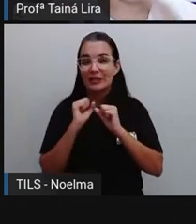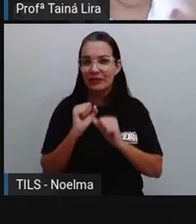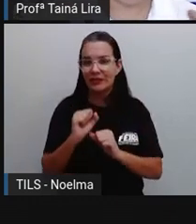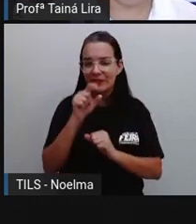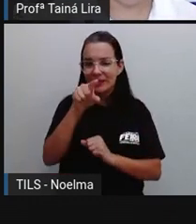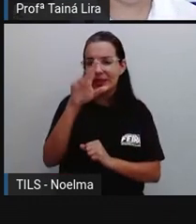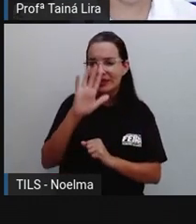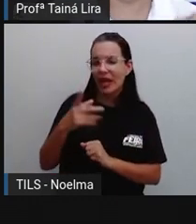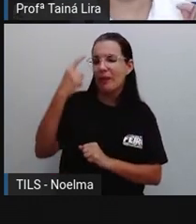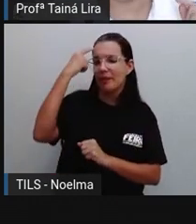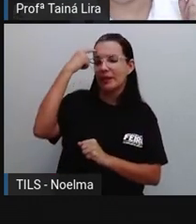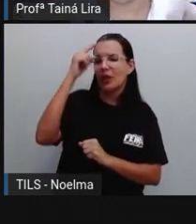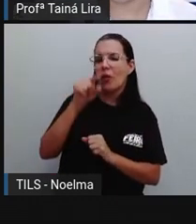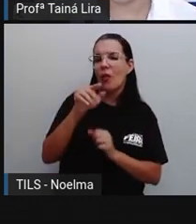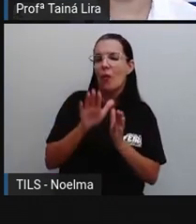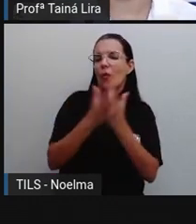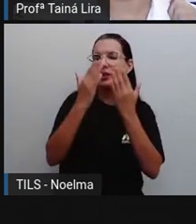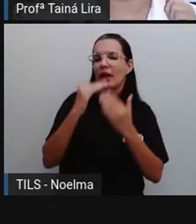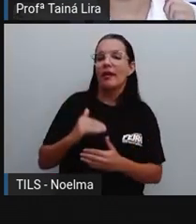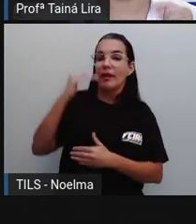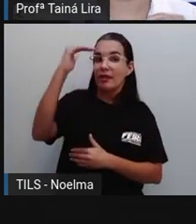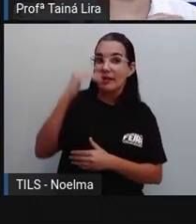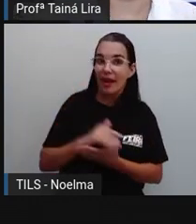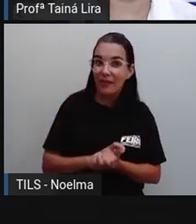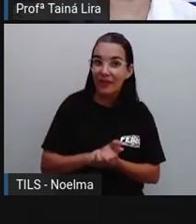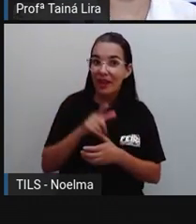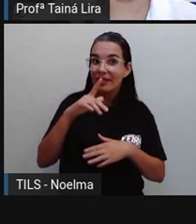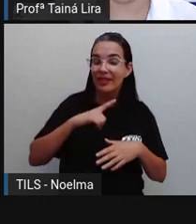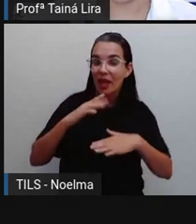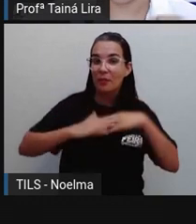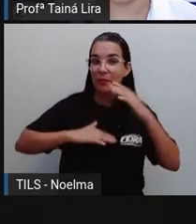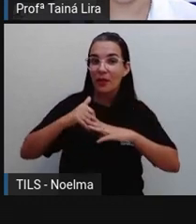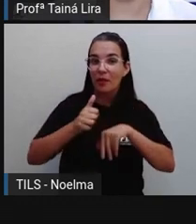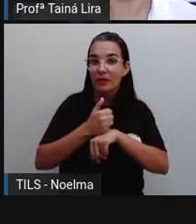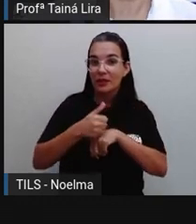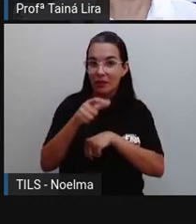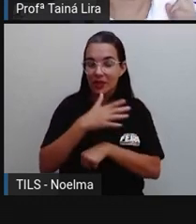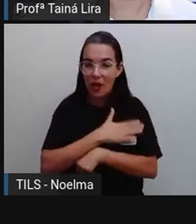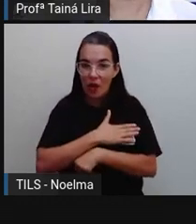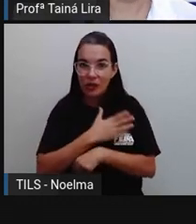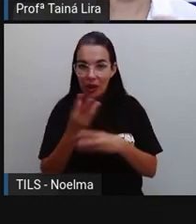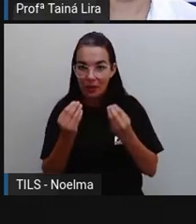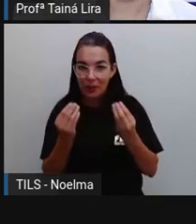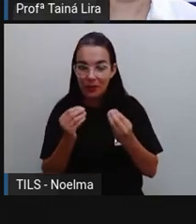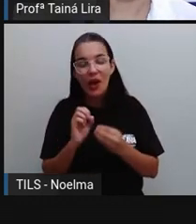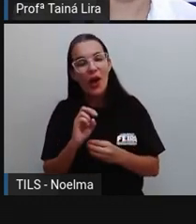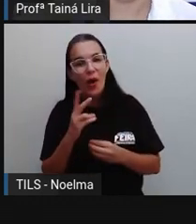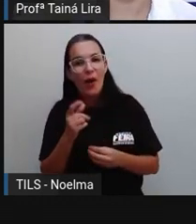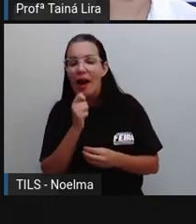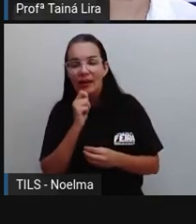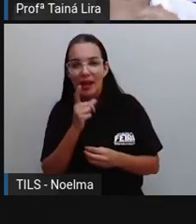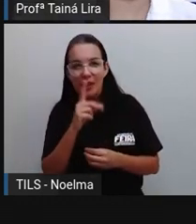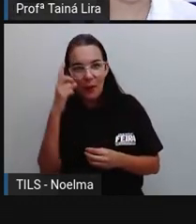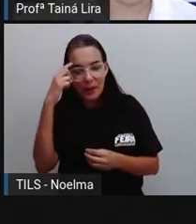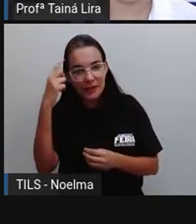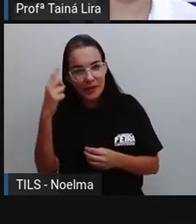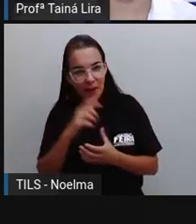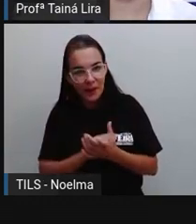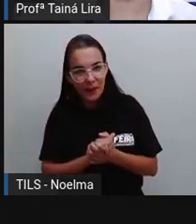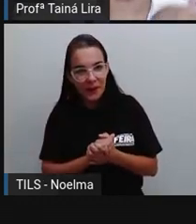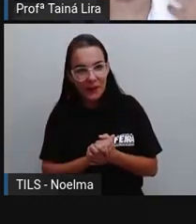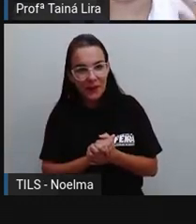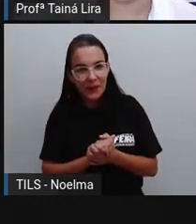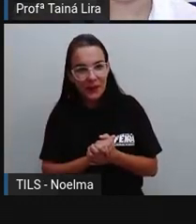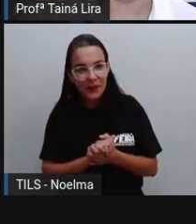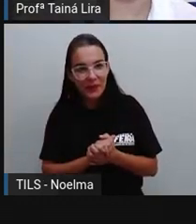pensou aí no que é que vai ser quando crescer? Tem alguma profissão aí que você gosta muito? Ou você ainda não pensou? Vai esperar aí,